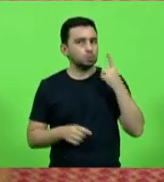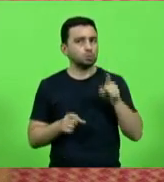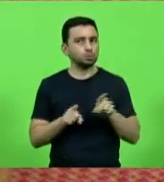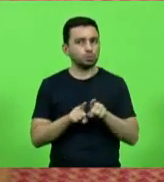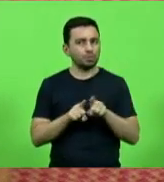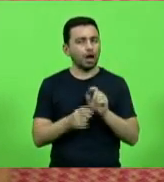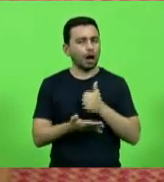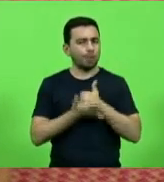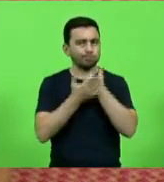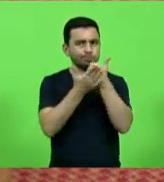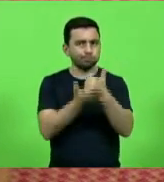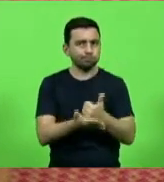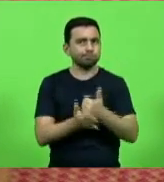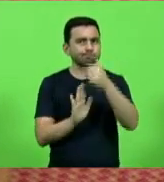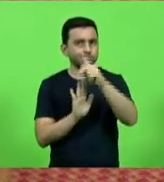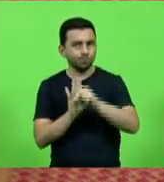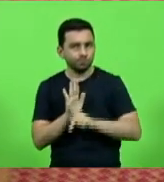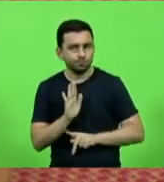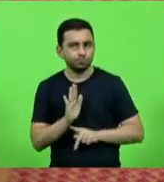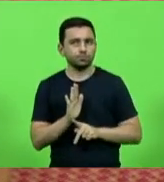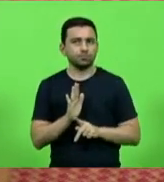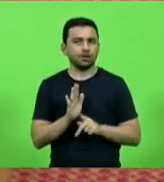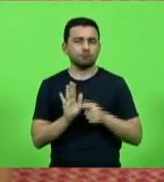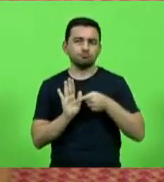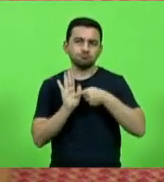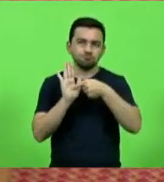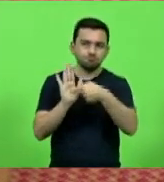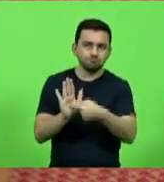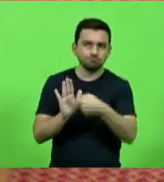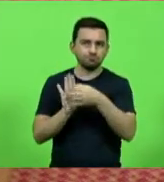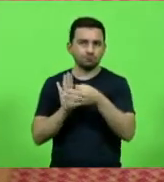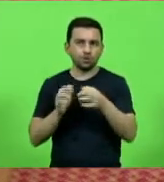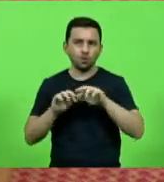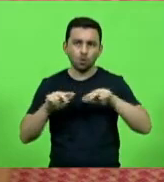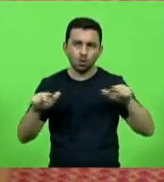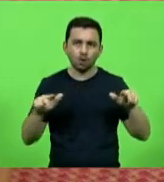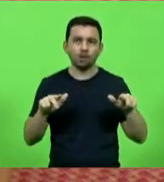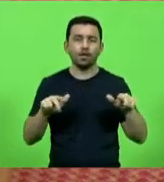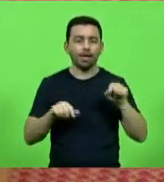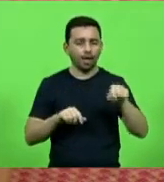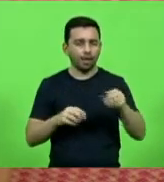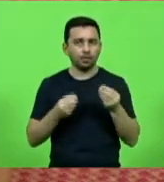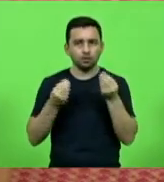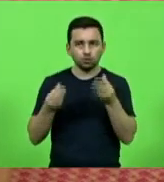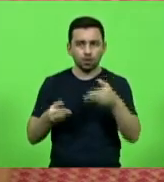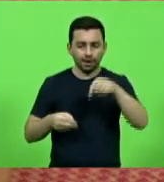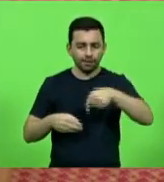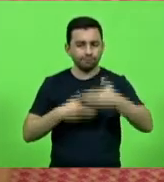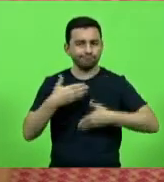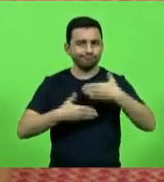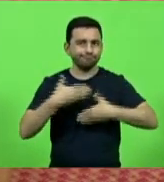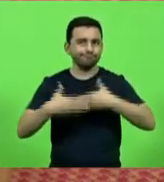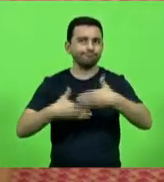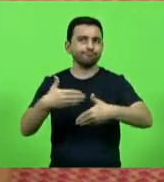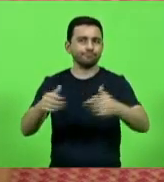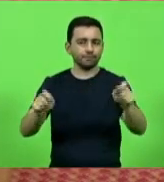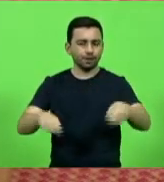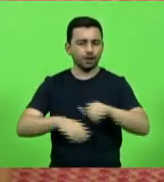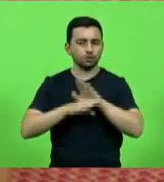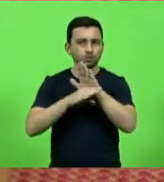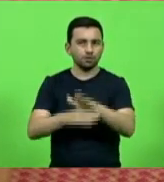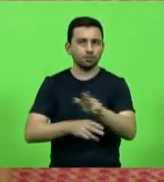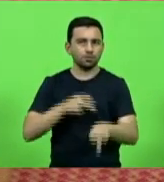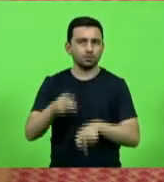apoiando os projetos, indicações, moções que ela deixou em tramitação para o bem da população